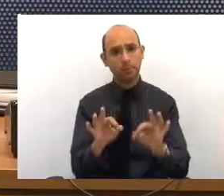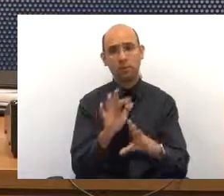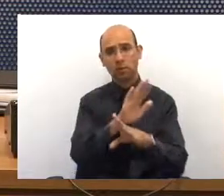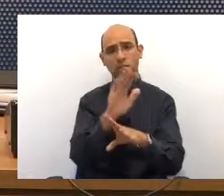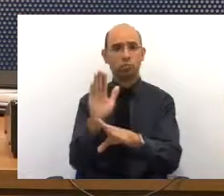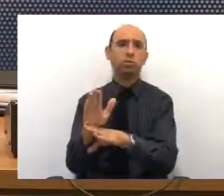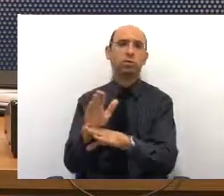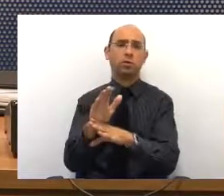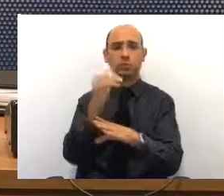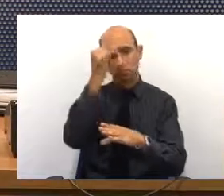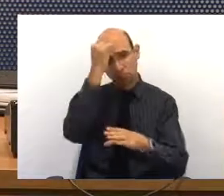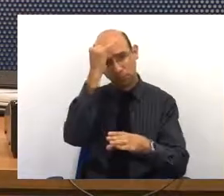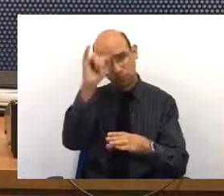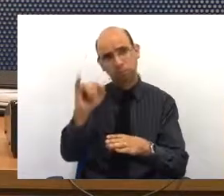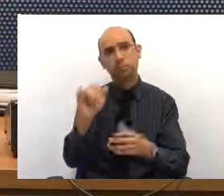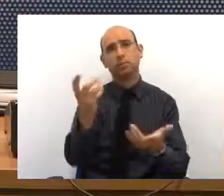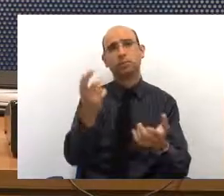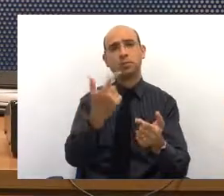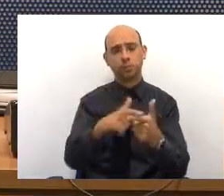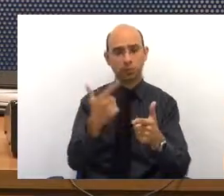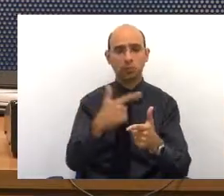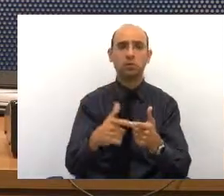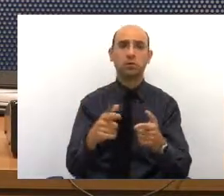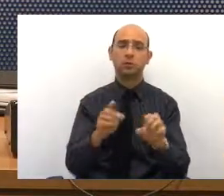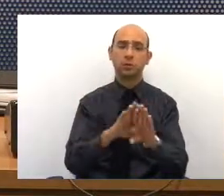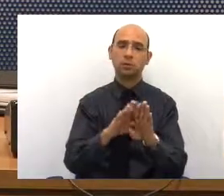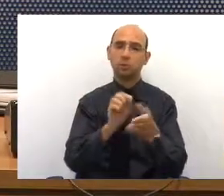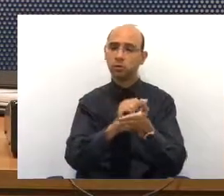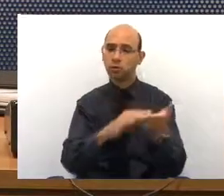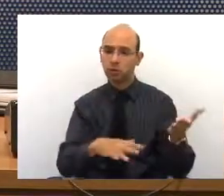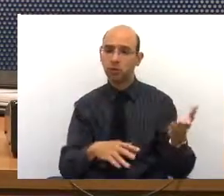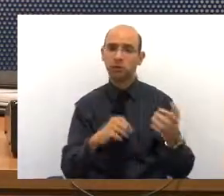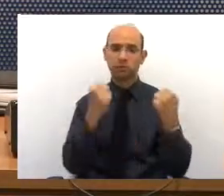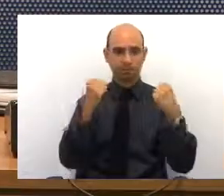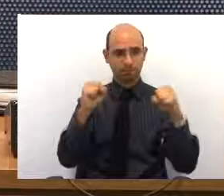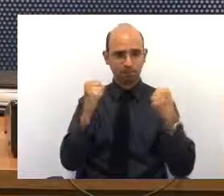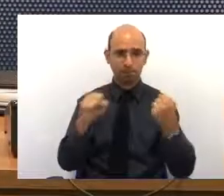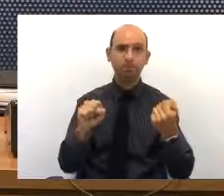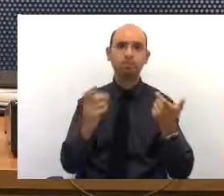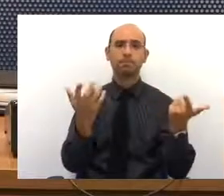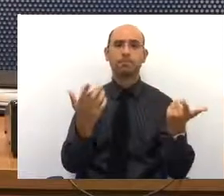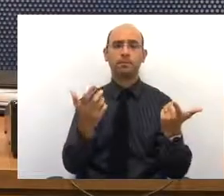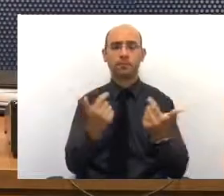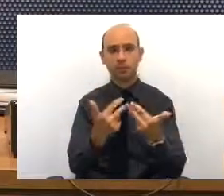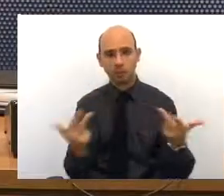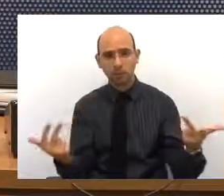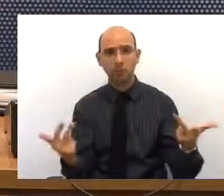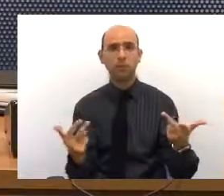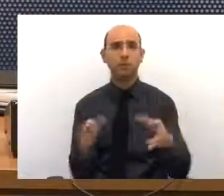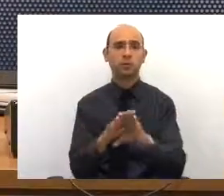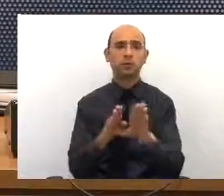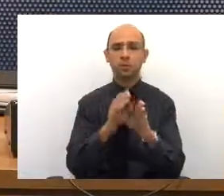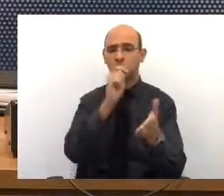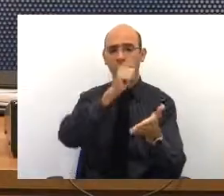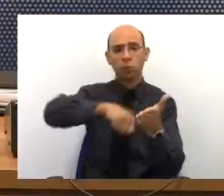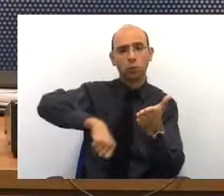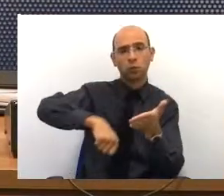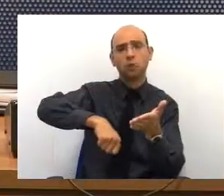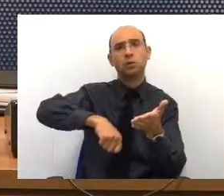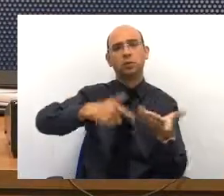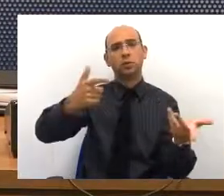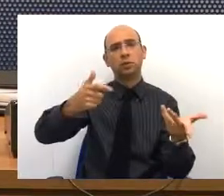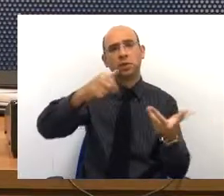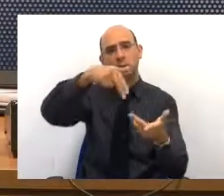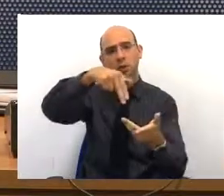faz atividade física nas UBS, nós contratamos nutricionista para